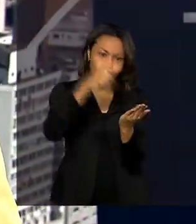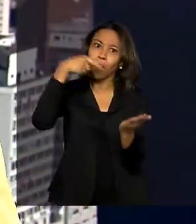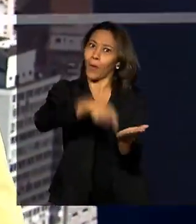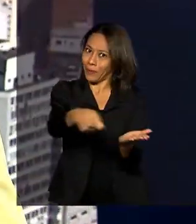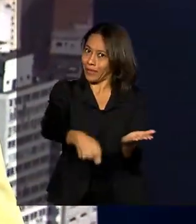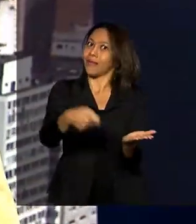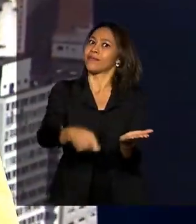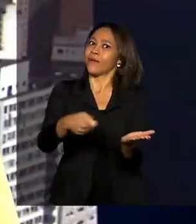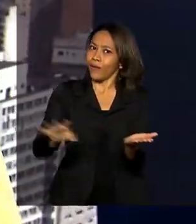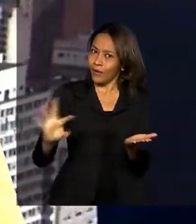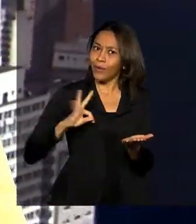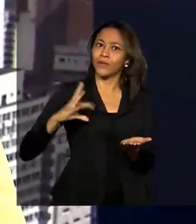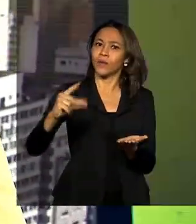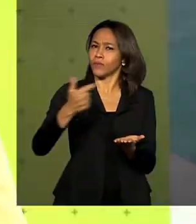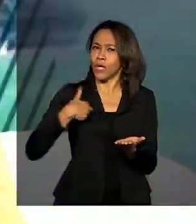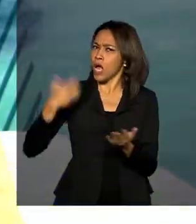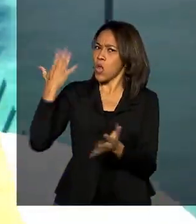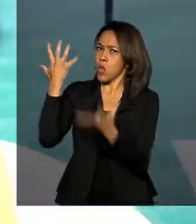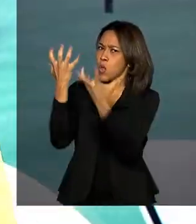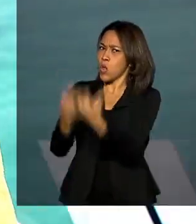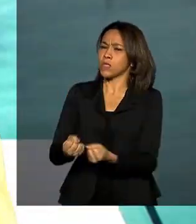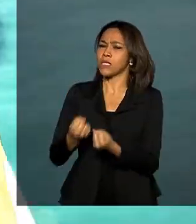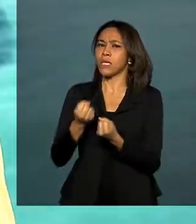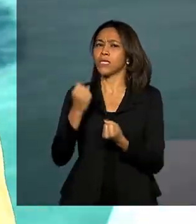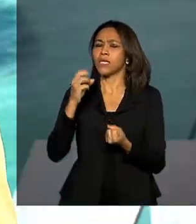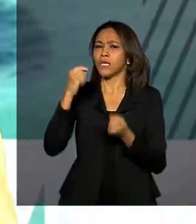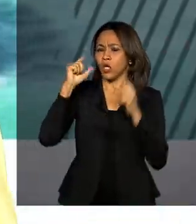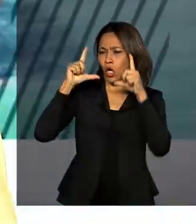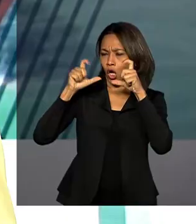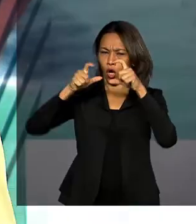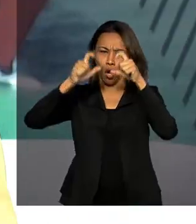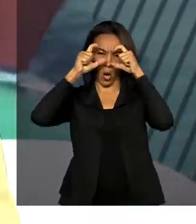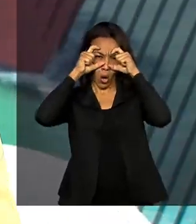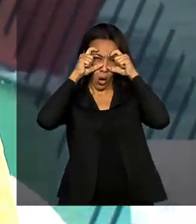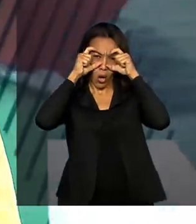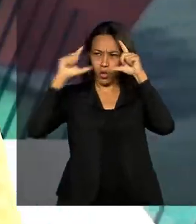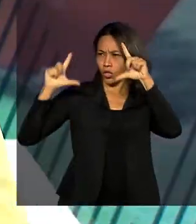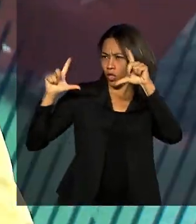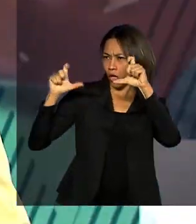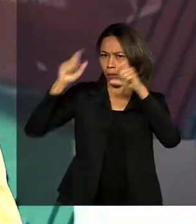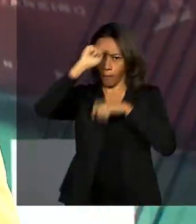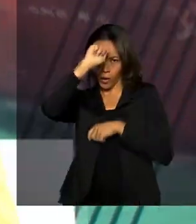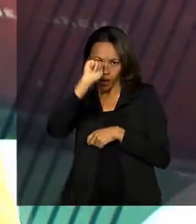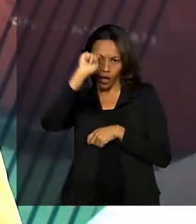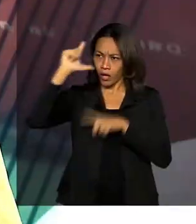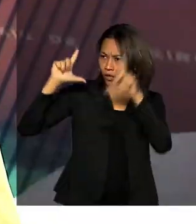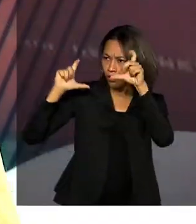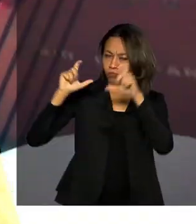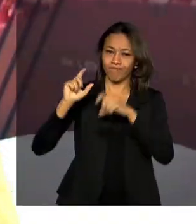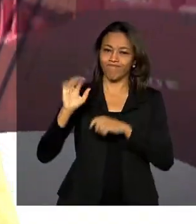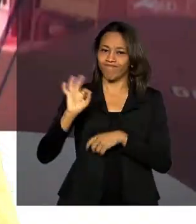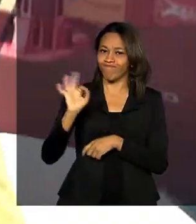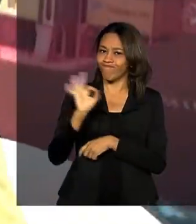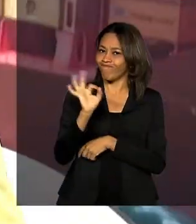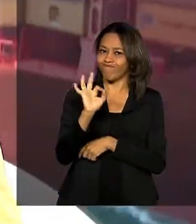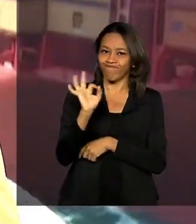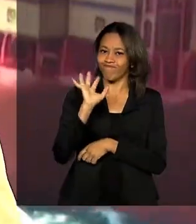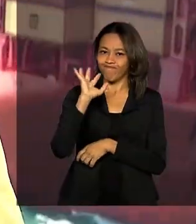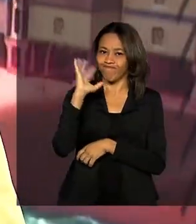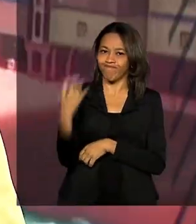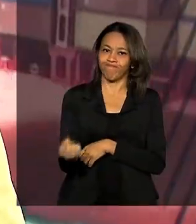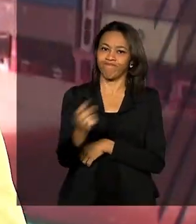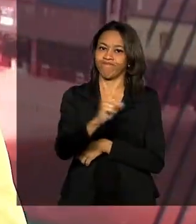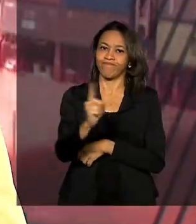participantes. Não serão aceitas imagens de pessoas com óculos escuros, boné ou qualquer acessório similar. As